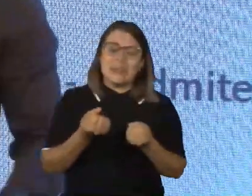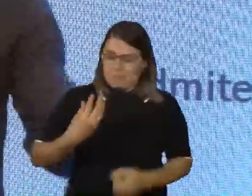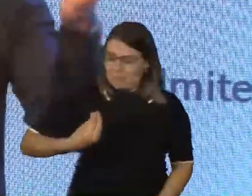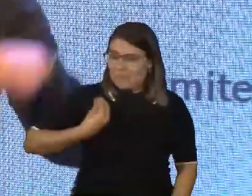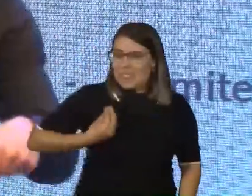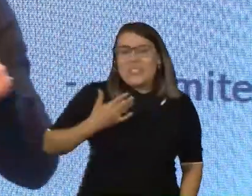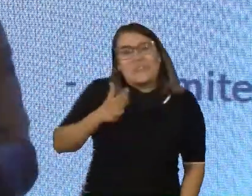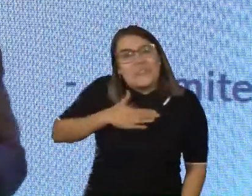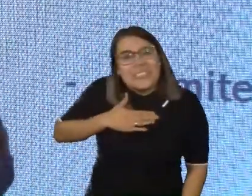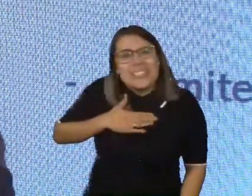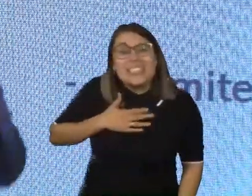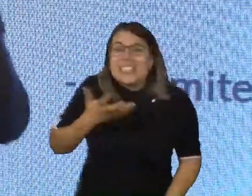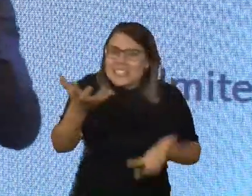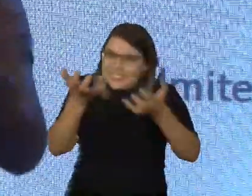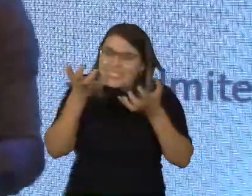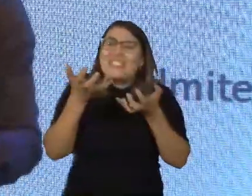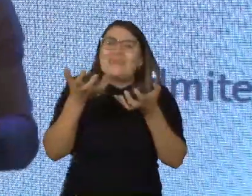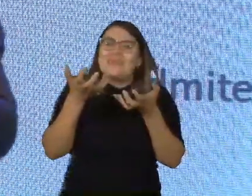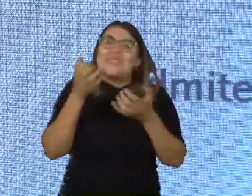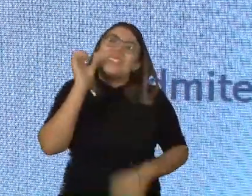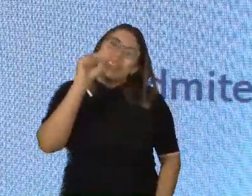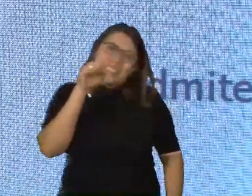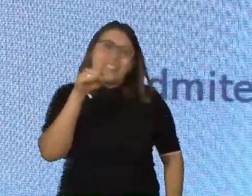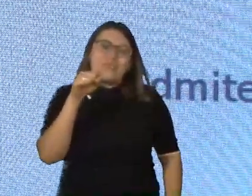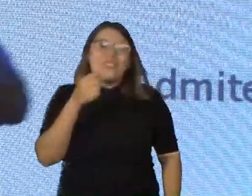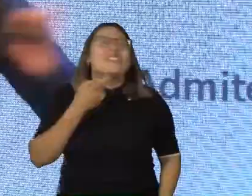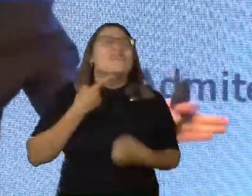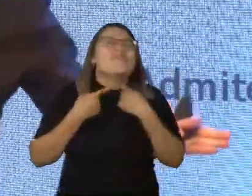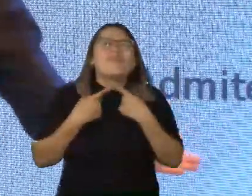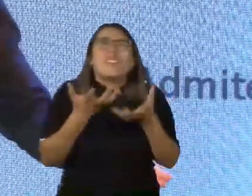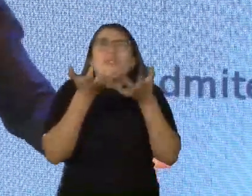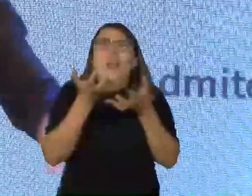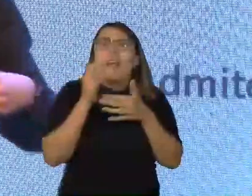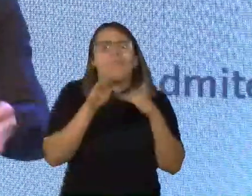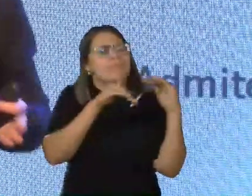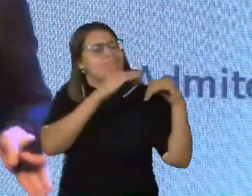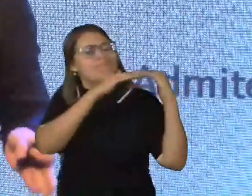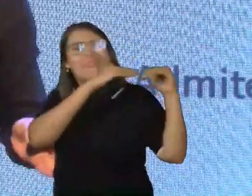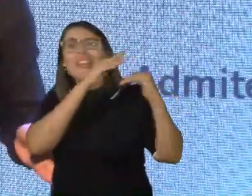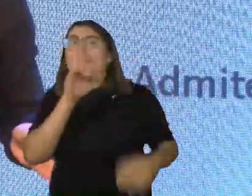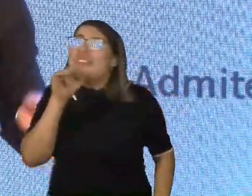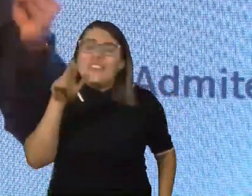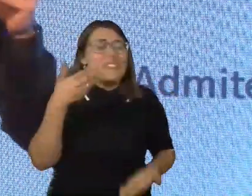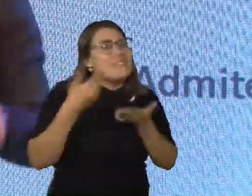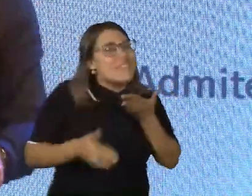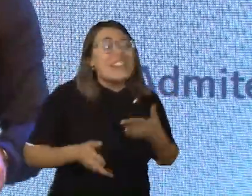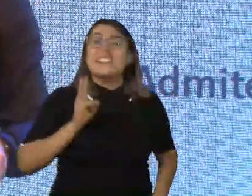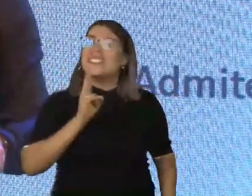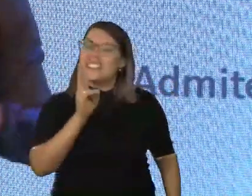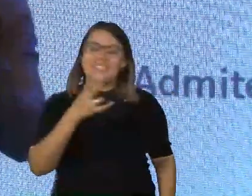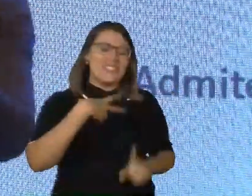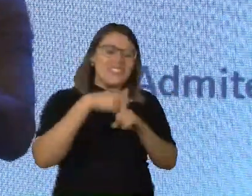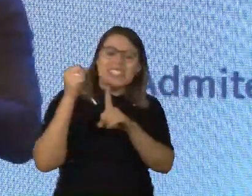e eu quero mostrar para vocês que há, sim, sempre um desejo de ganha em ganha. A gente nunca vai perder. A gente está sempre